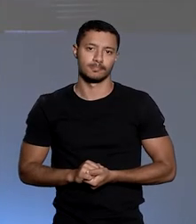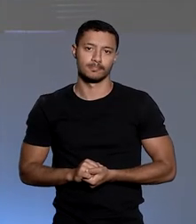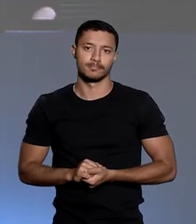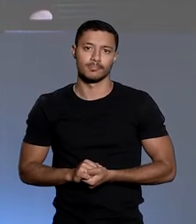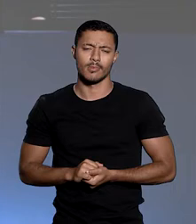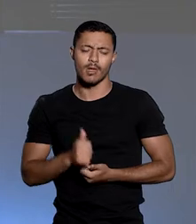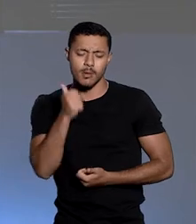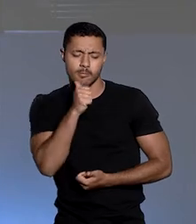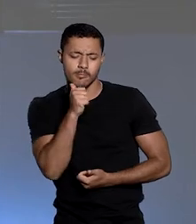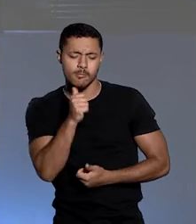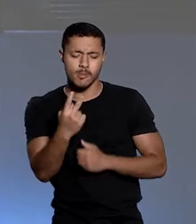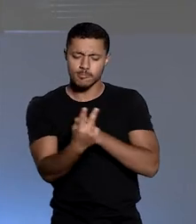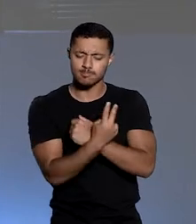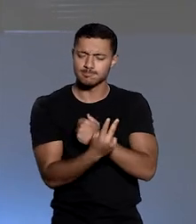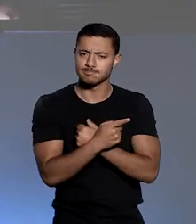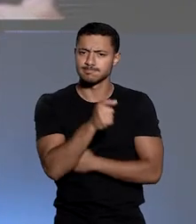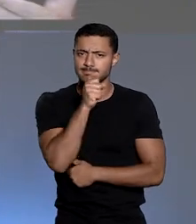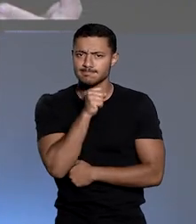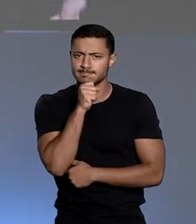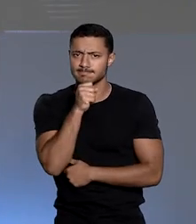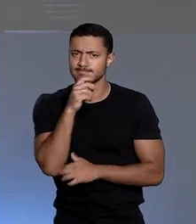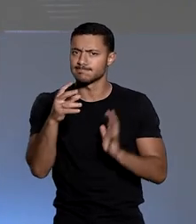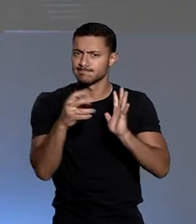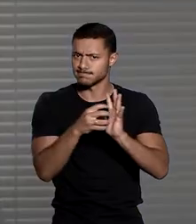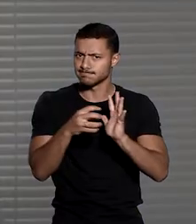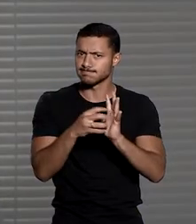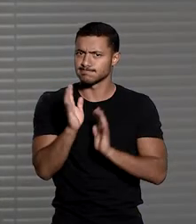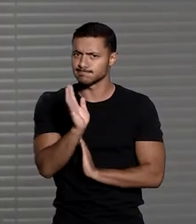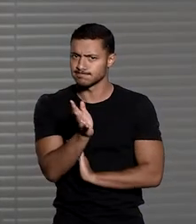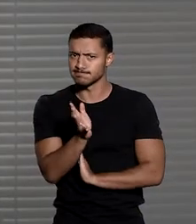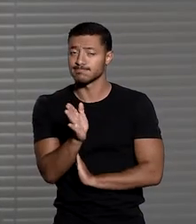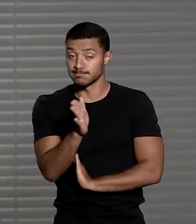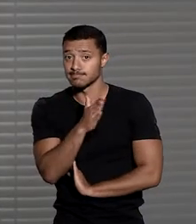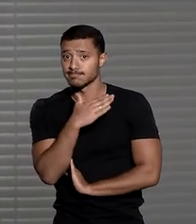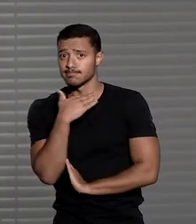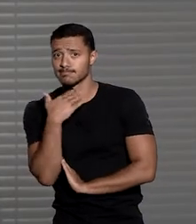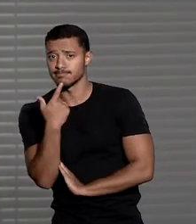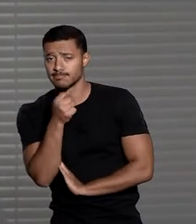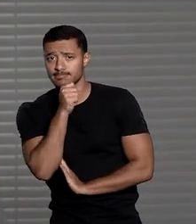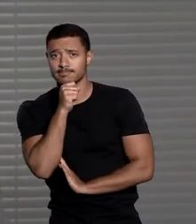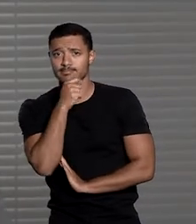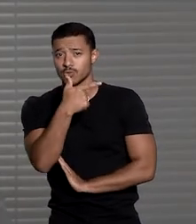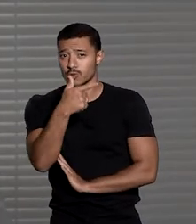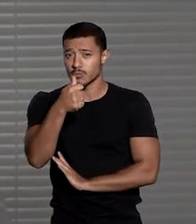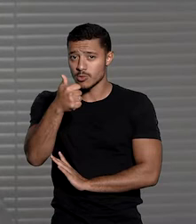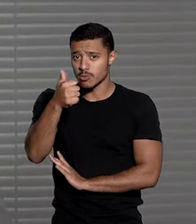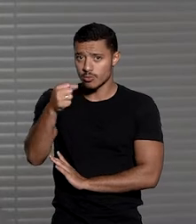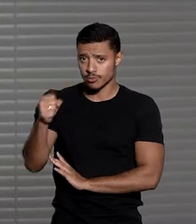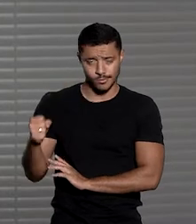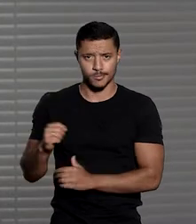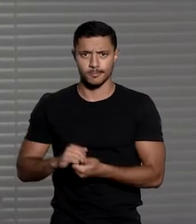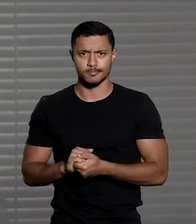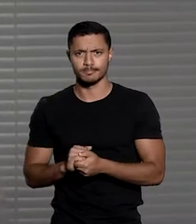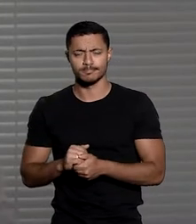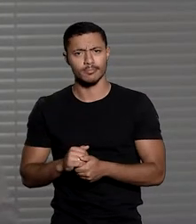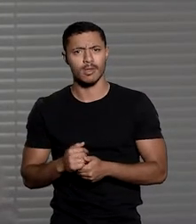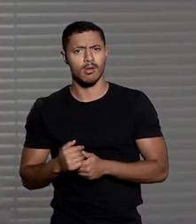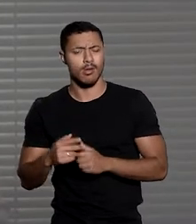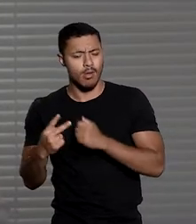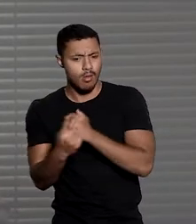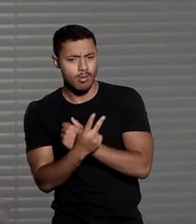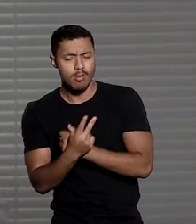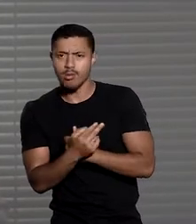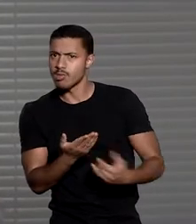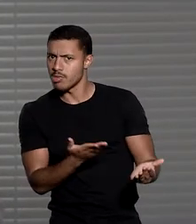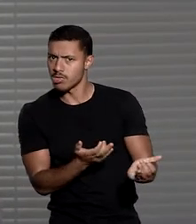A menina estava sob a guarda da avó, uma servidora pública, até o falecimento dela em 2018. Nos autos, a defesa